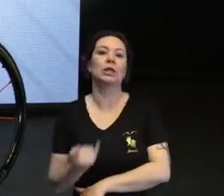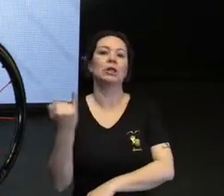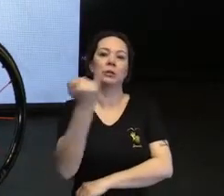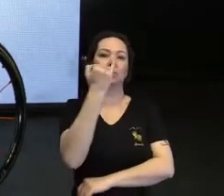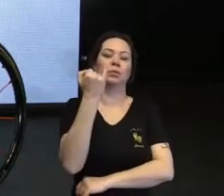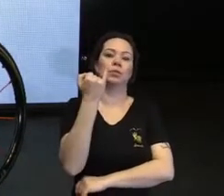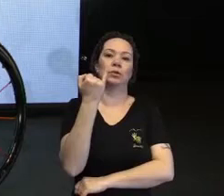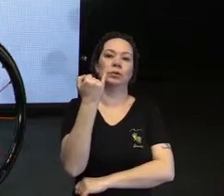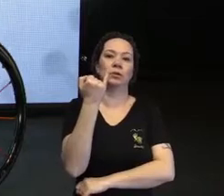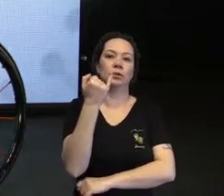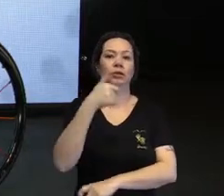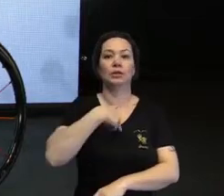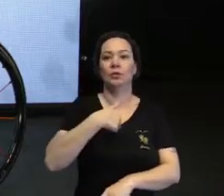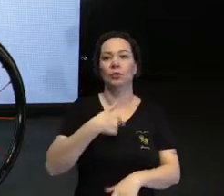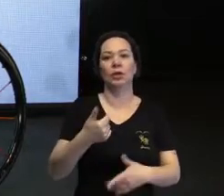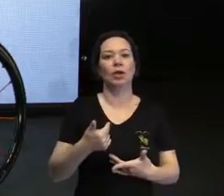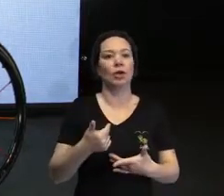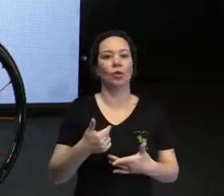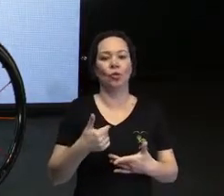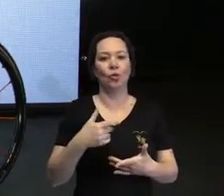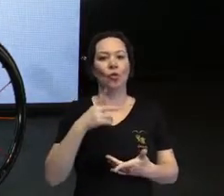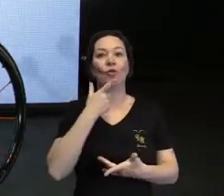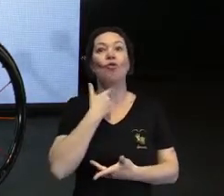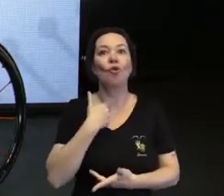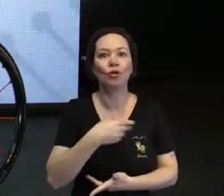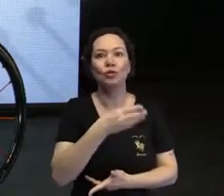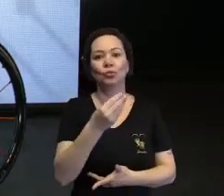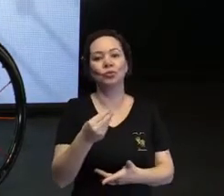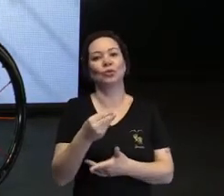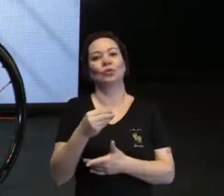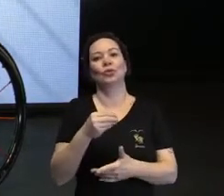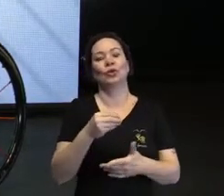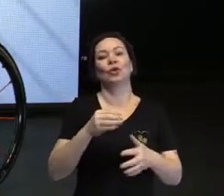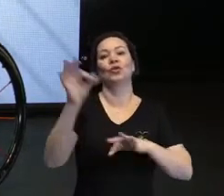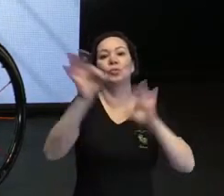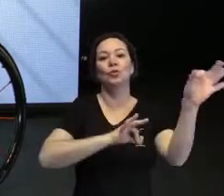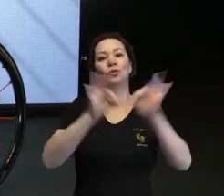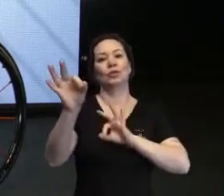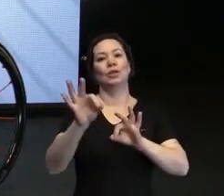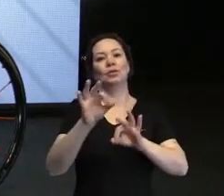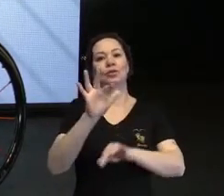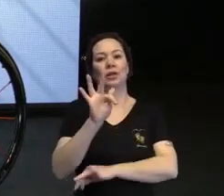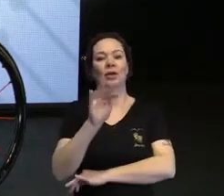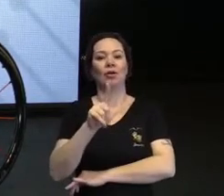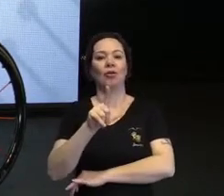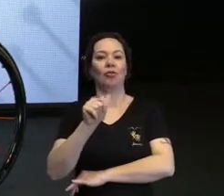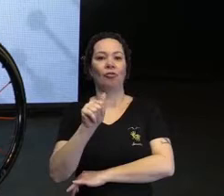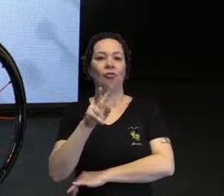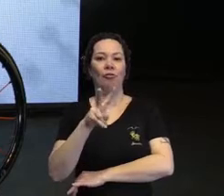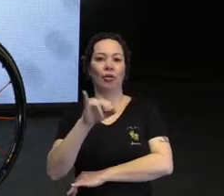isso sou tão fã do projeto da Flávia Poffi porque a independência realmente